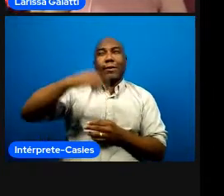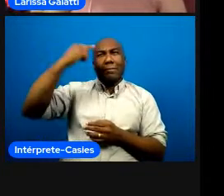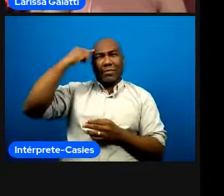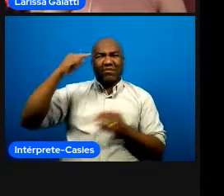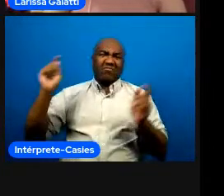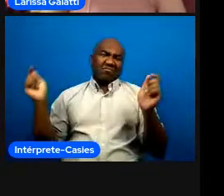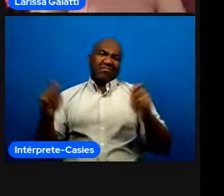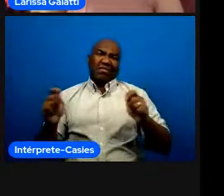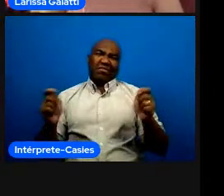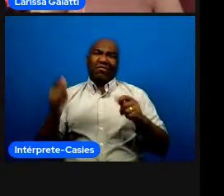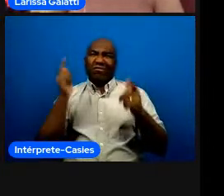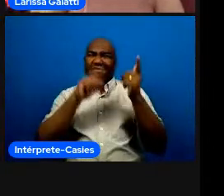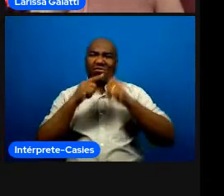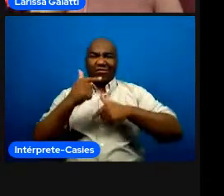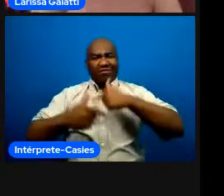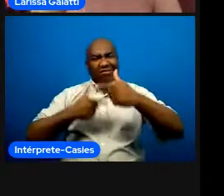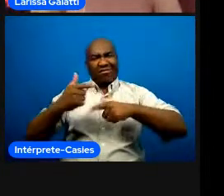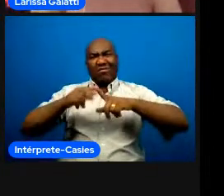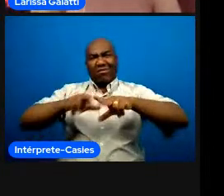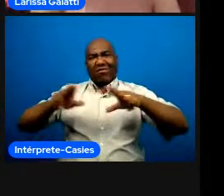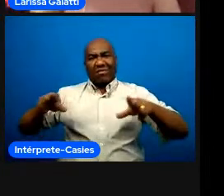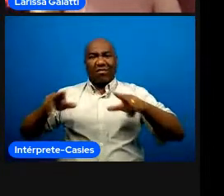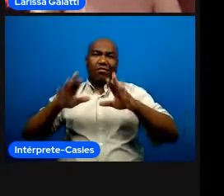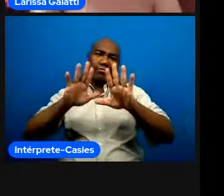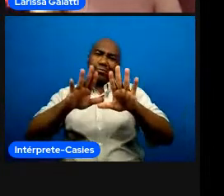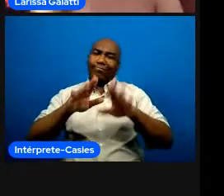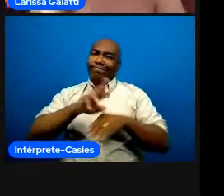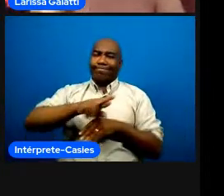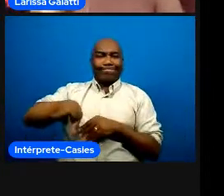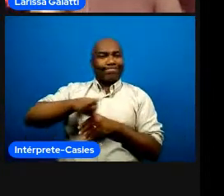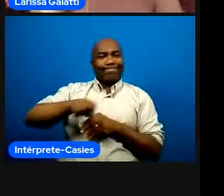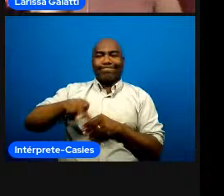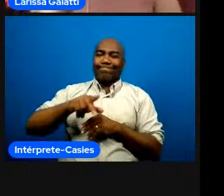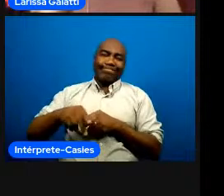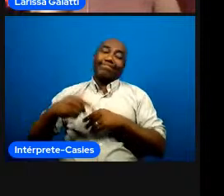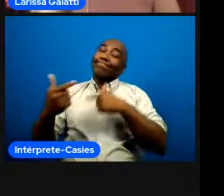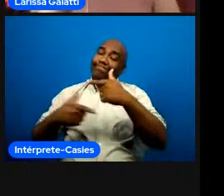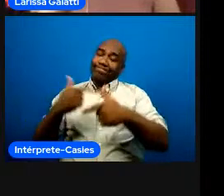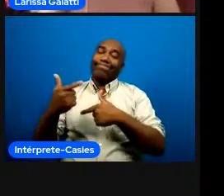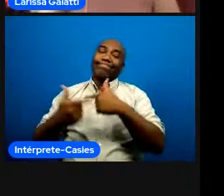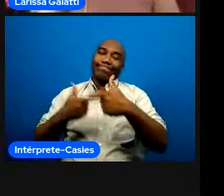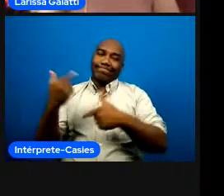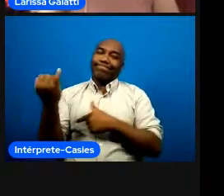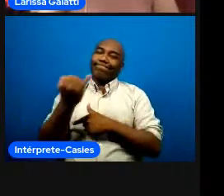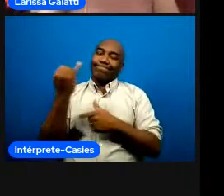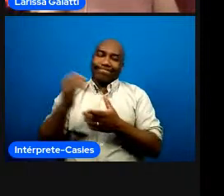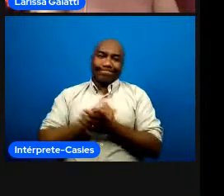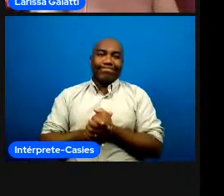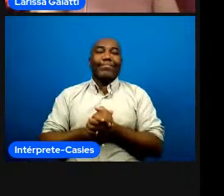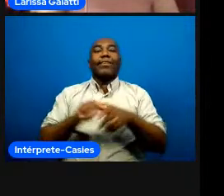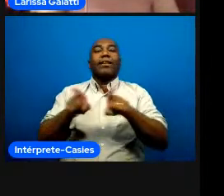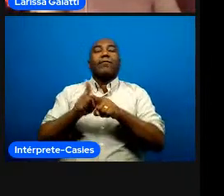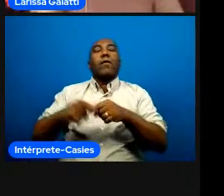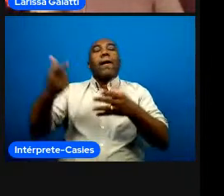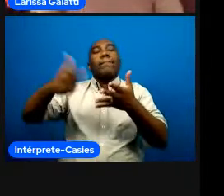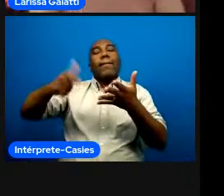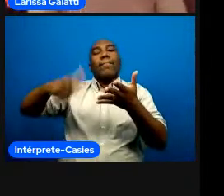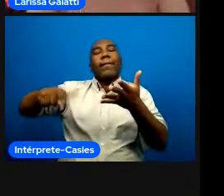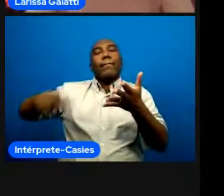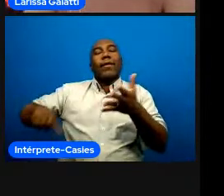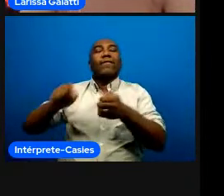esporte se eu não souber me relacionar com as pessoas com quem eu estou ensinando né então os cursos de formação os espaços